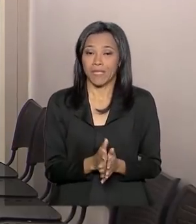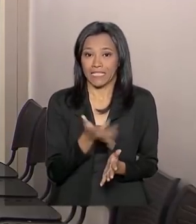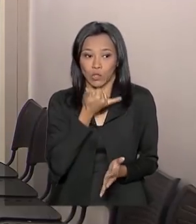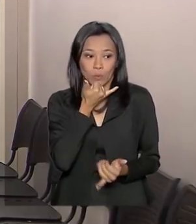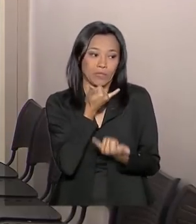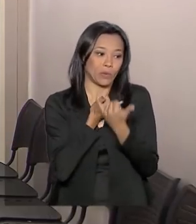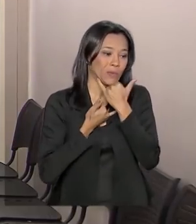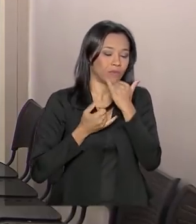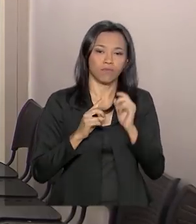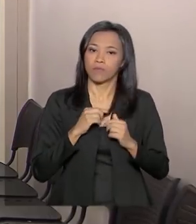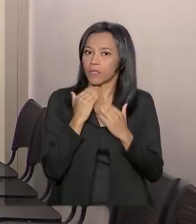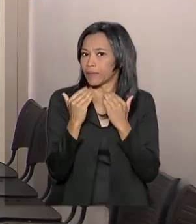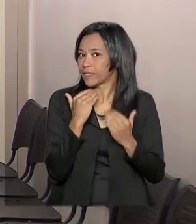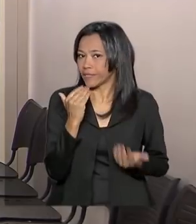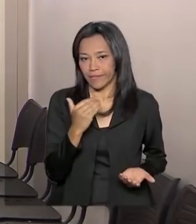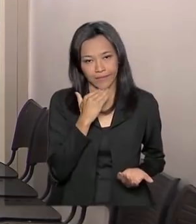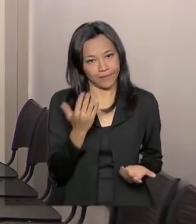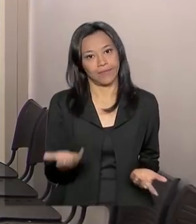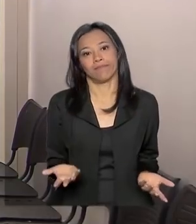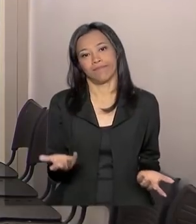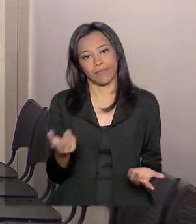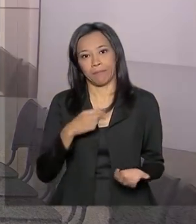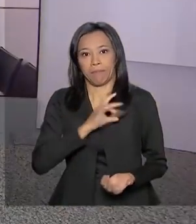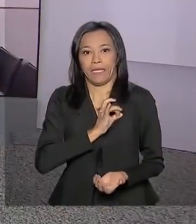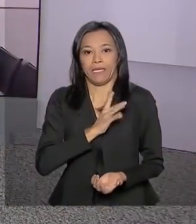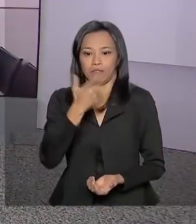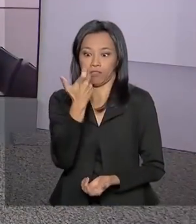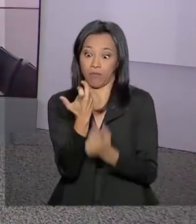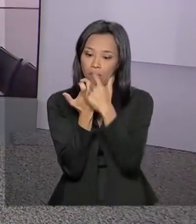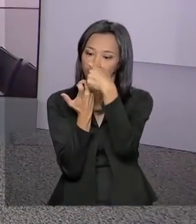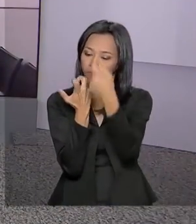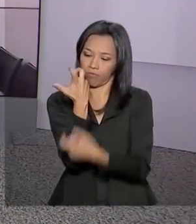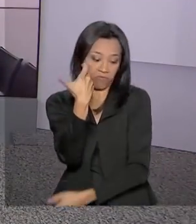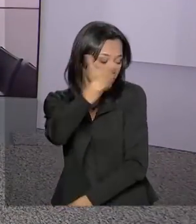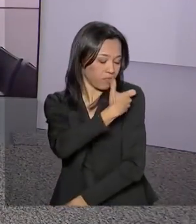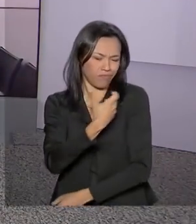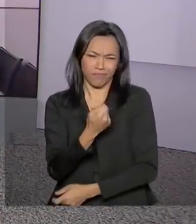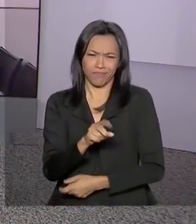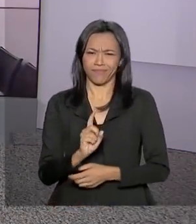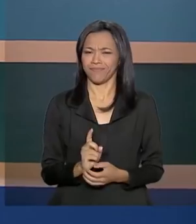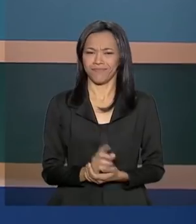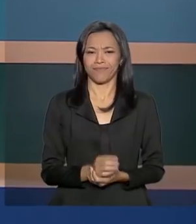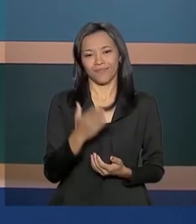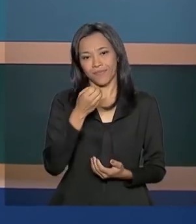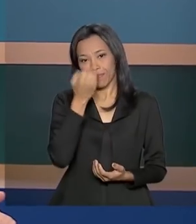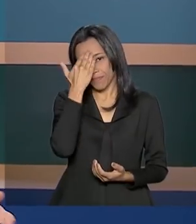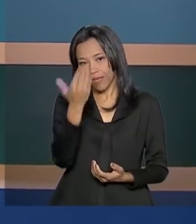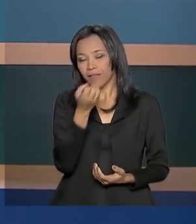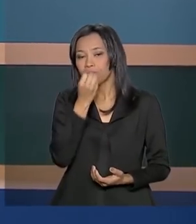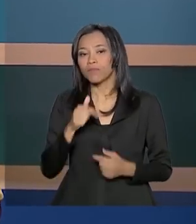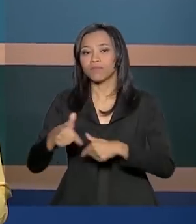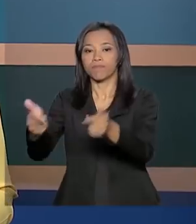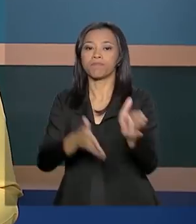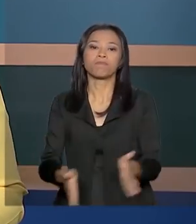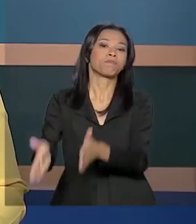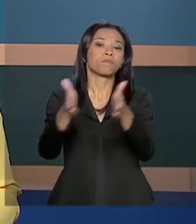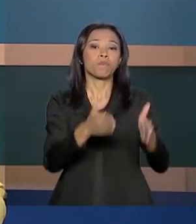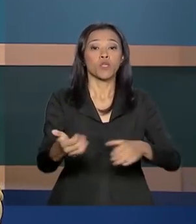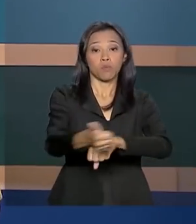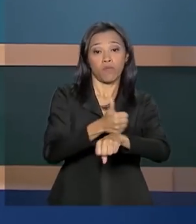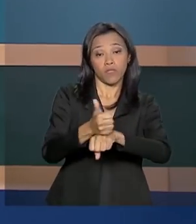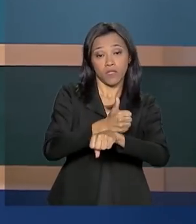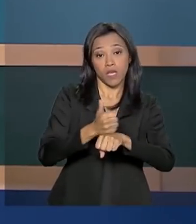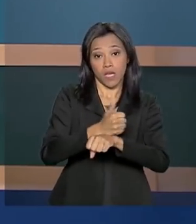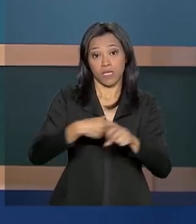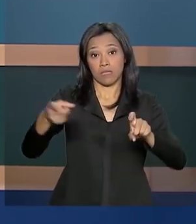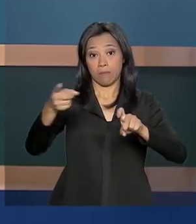desculpa, não adianta ter medo de injeção, viu, Carla? Tá certo, Ricardo. Obrigada, bom trabalho aí para você. Os profissionais do Mais Médicos